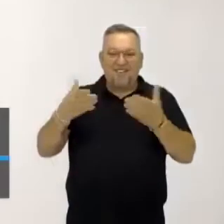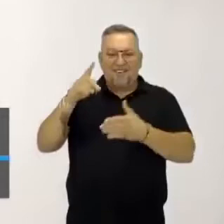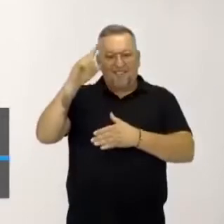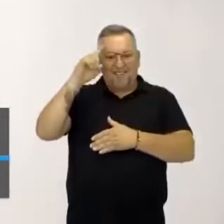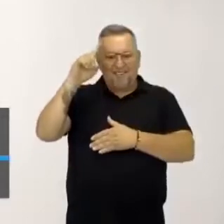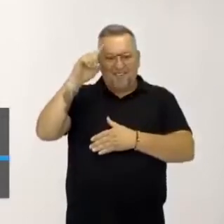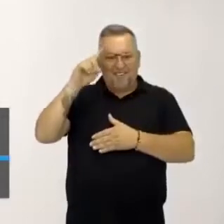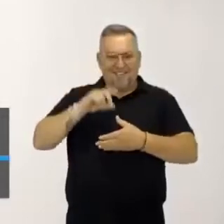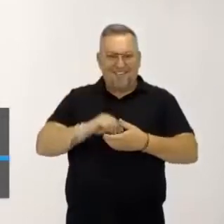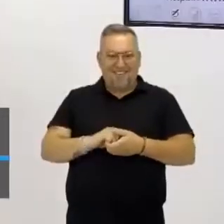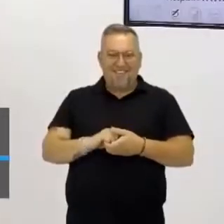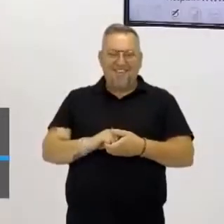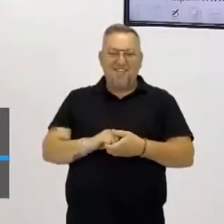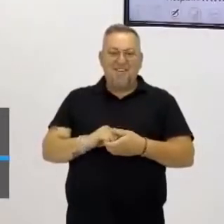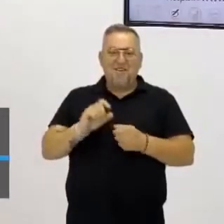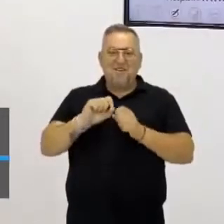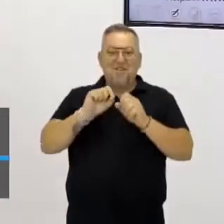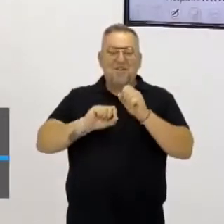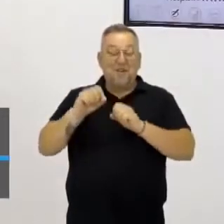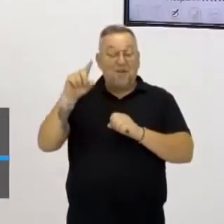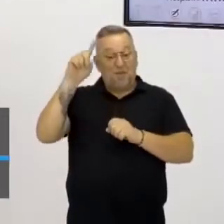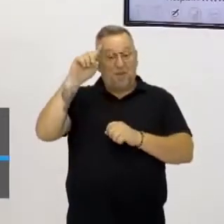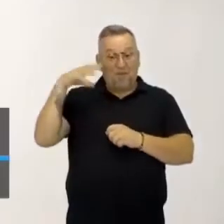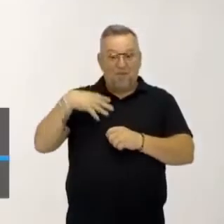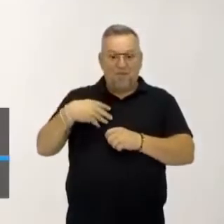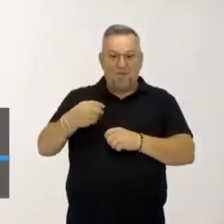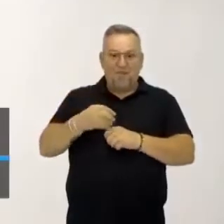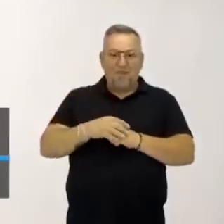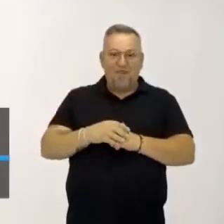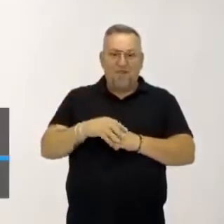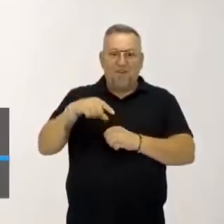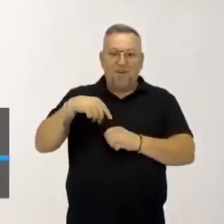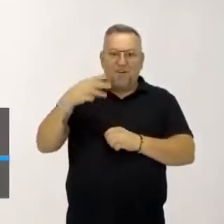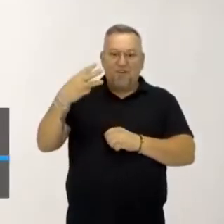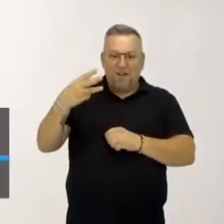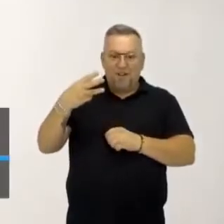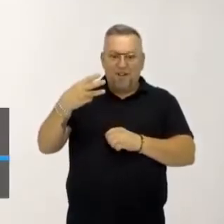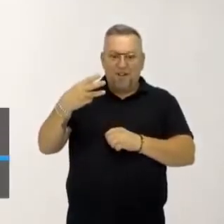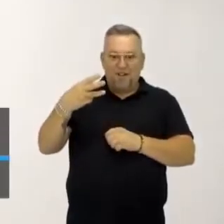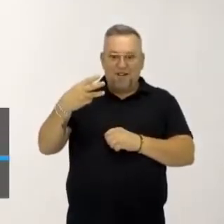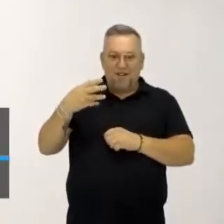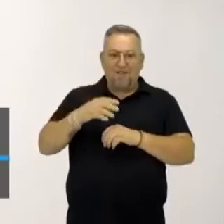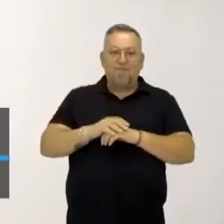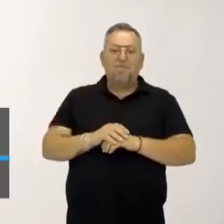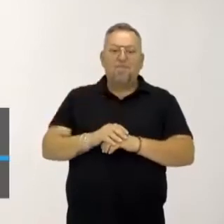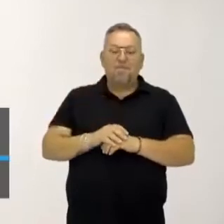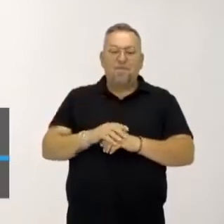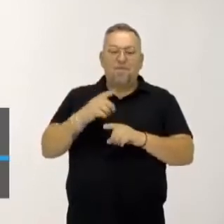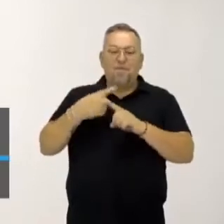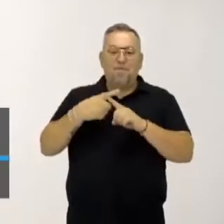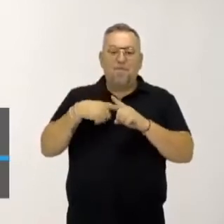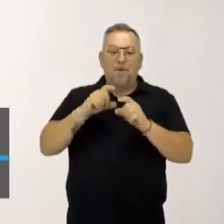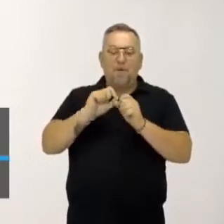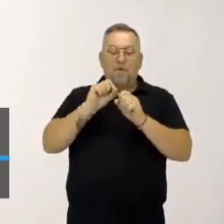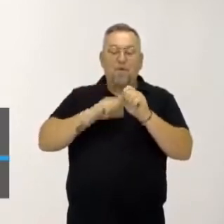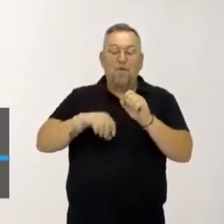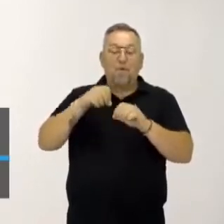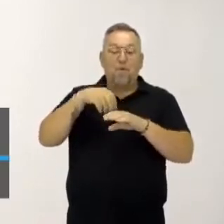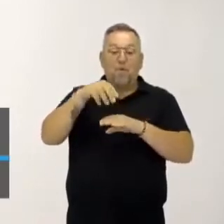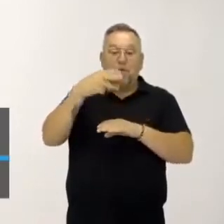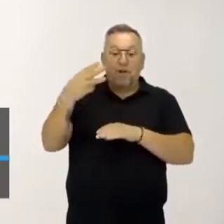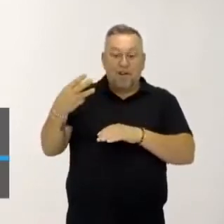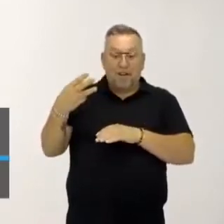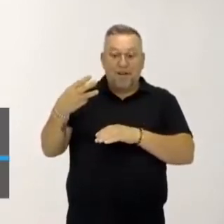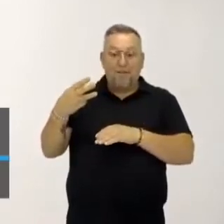filhos, sabia? Jura? É, manda um beijo aí para os meus três filhos, manda um beijo aí Não, eu também tenho três, nós somos amigos exatamente por isso, porque ele compartilha os três, eu